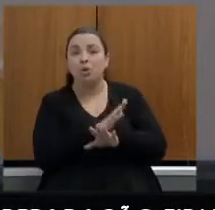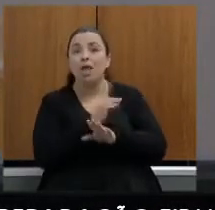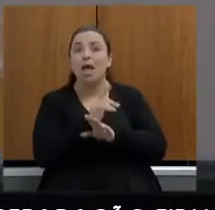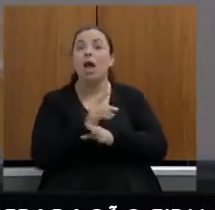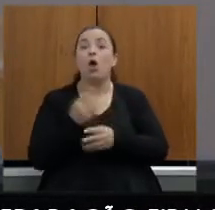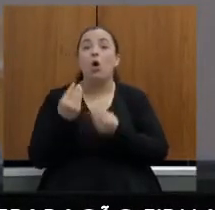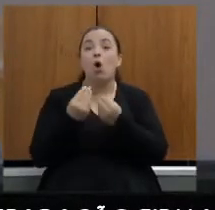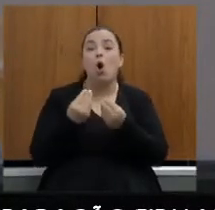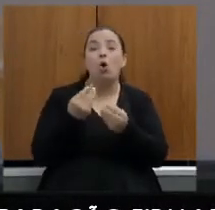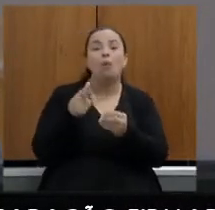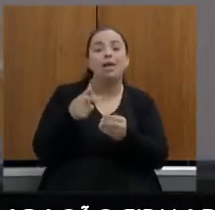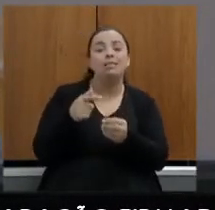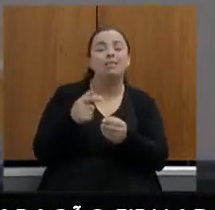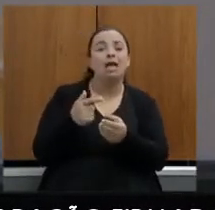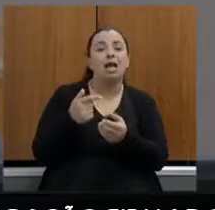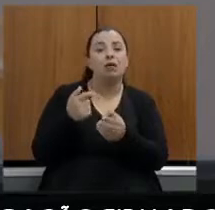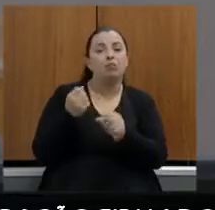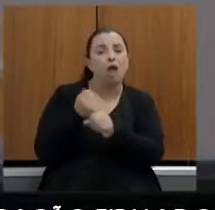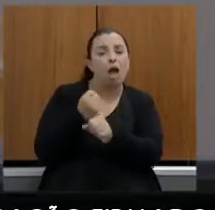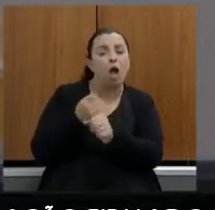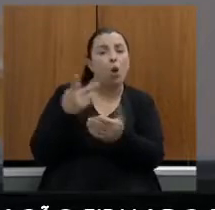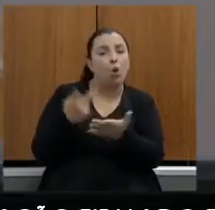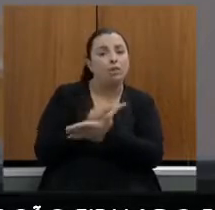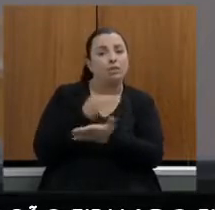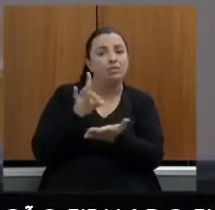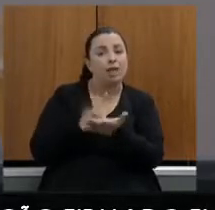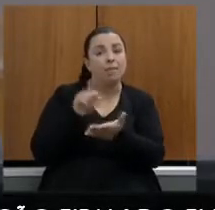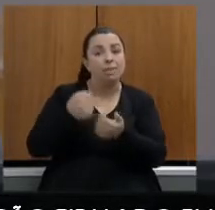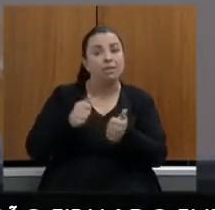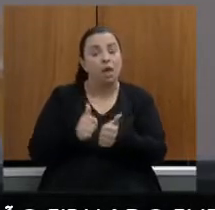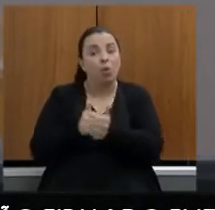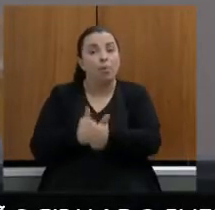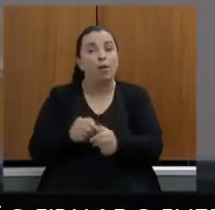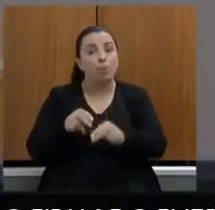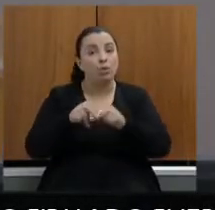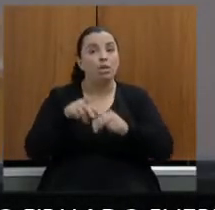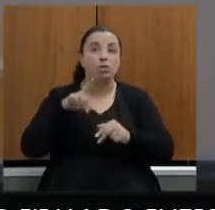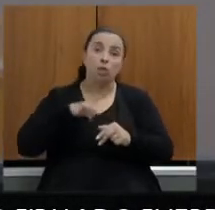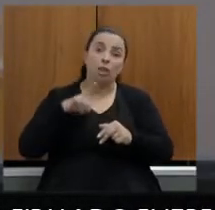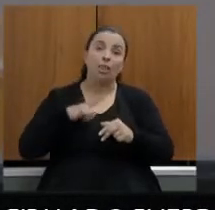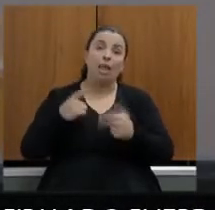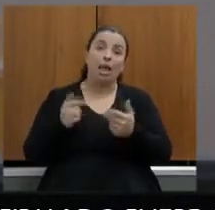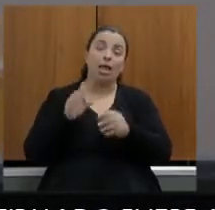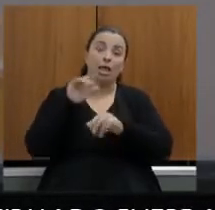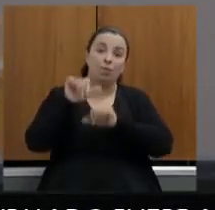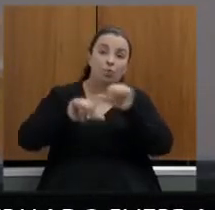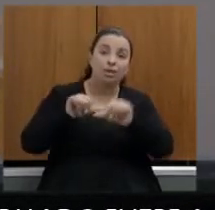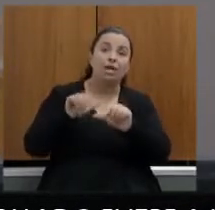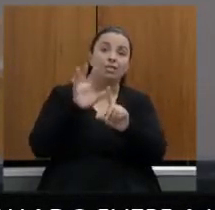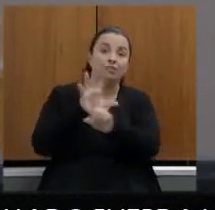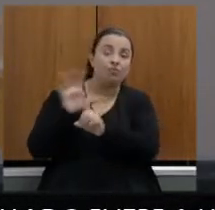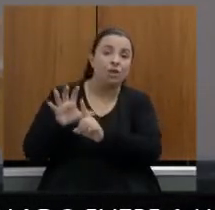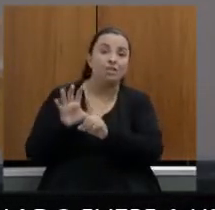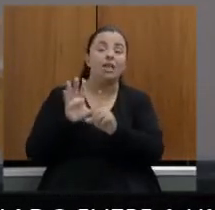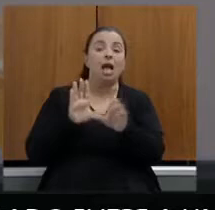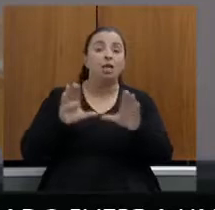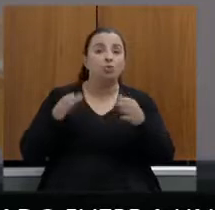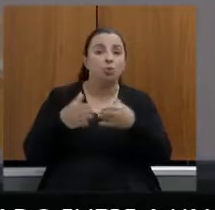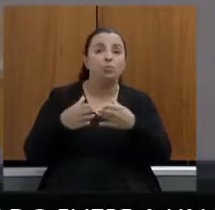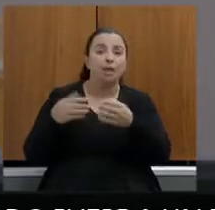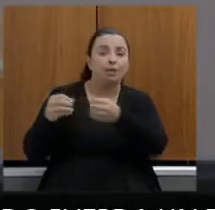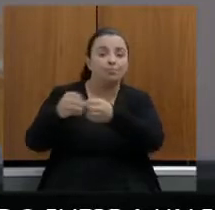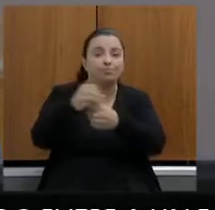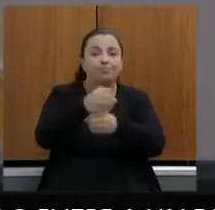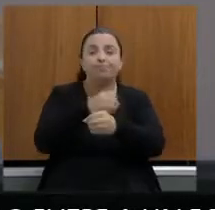a execução obviamente impacta comunidades e essa abertura permite com que nós dialoguemos e cheguemos a soluções